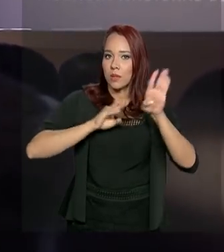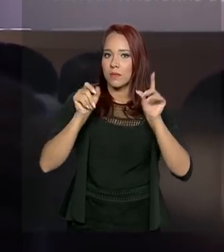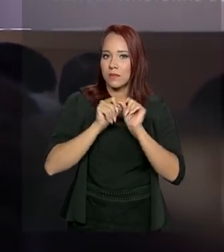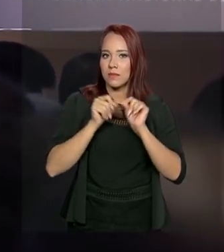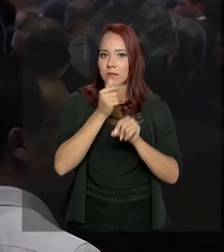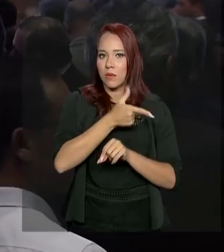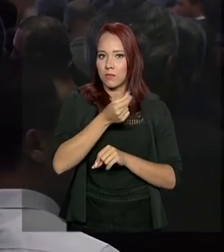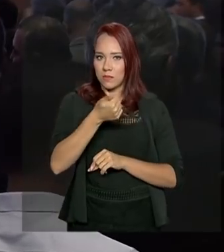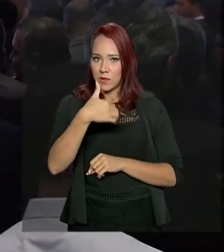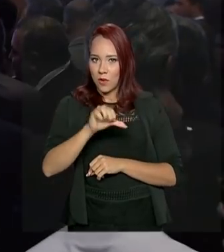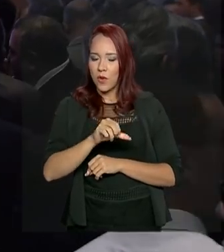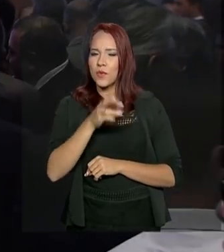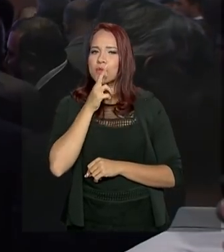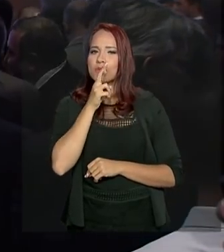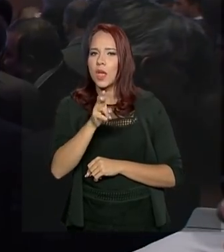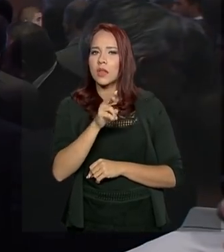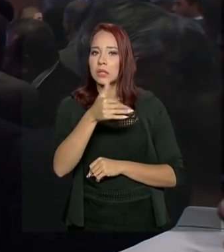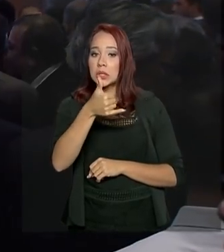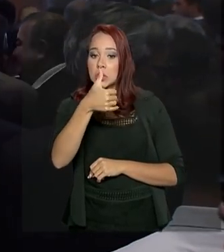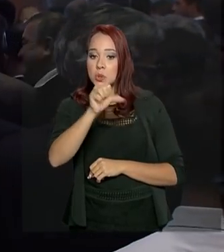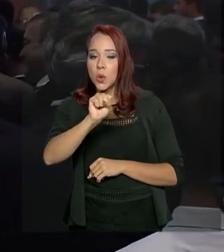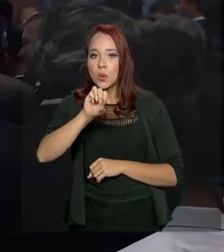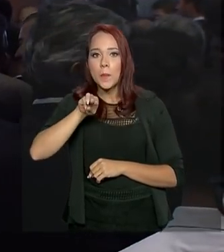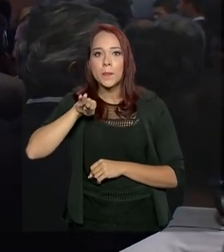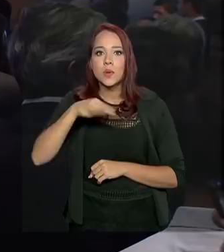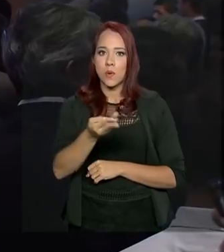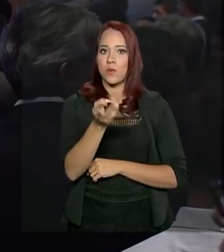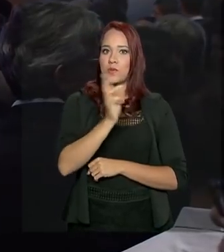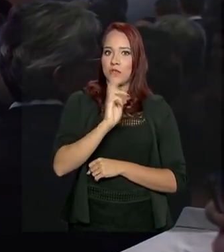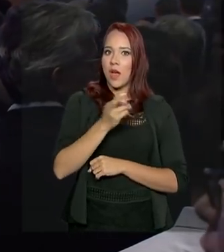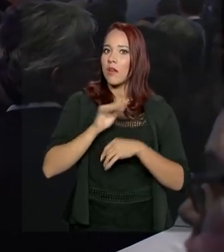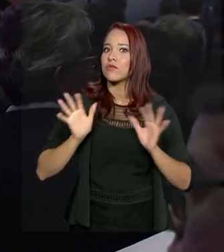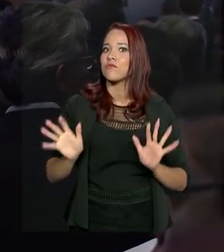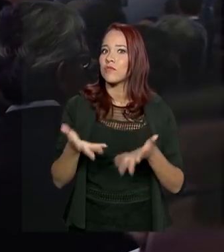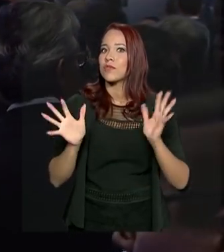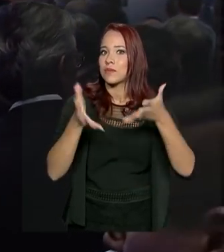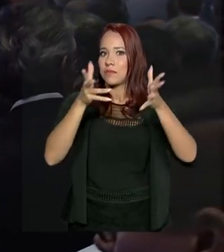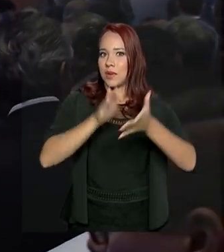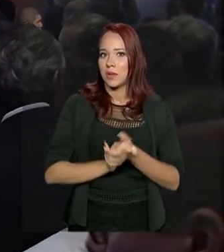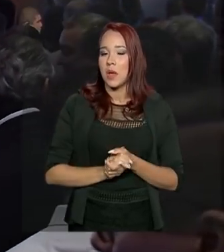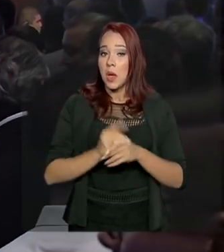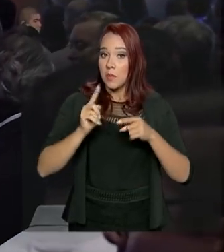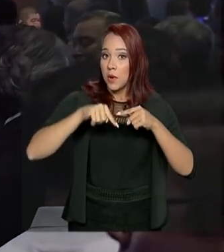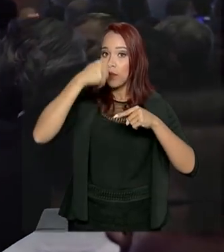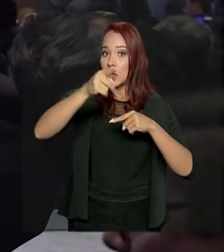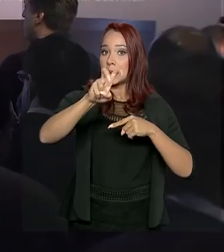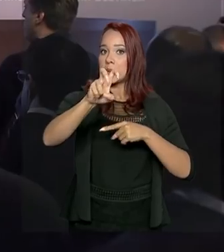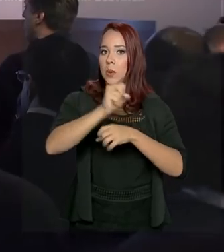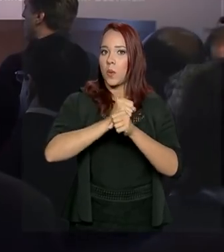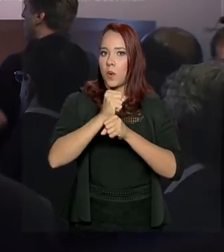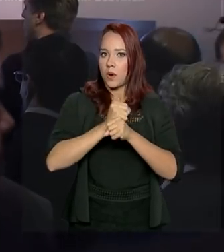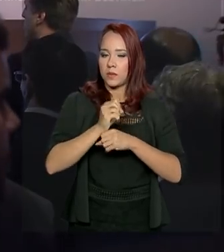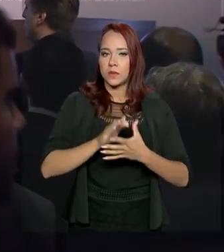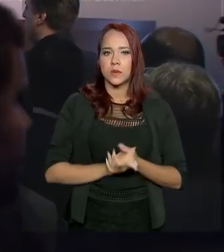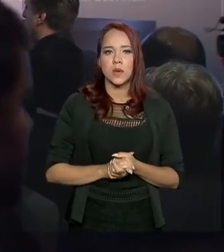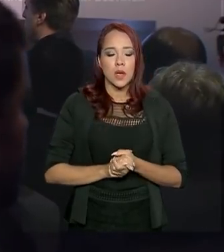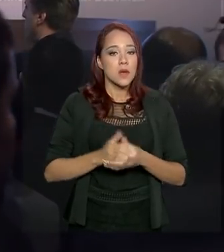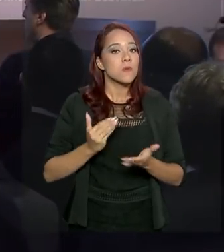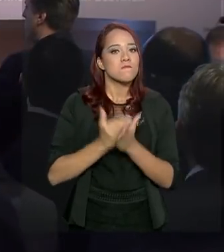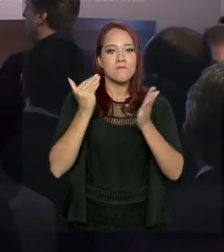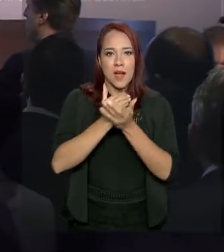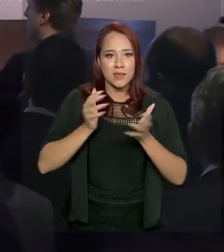2019 resultaram em R 18 bilhões de investimentos para os próximos cinco anos. E com mais